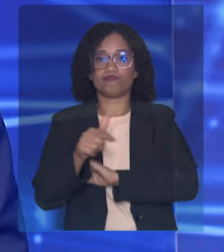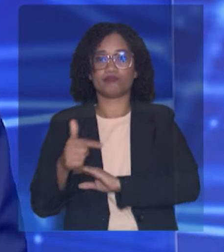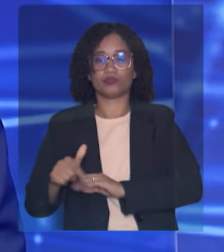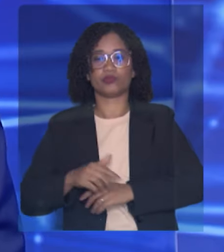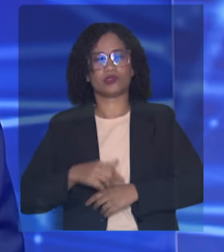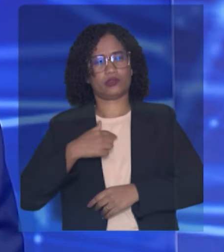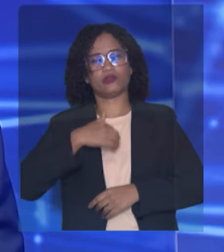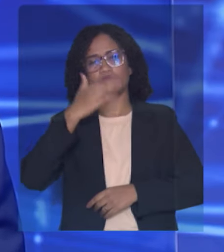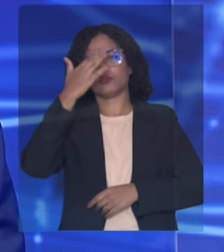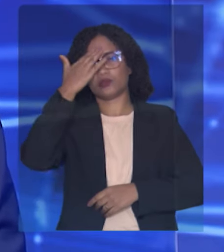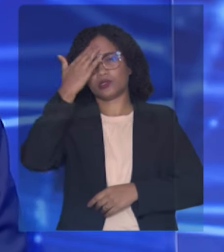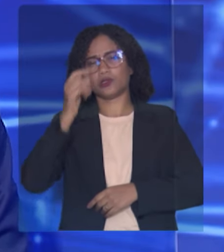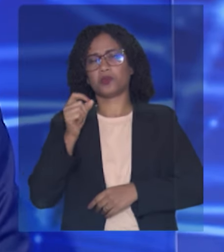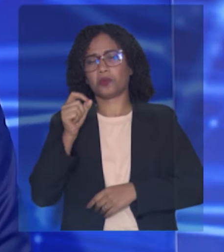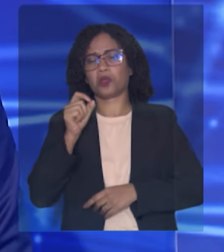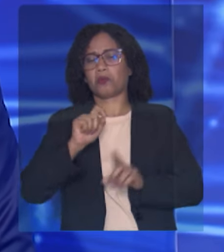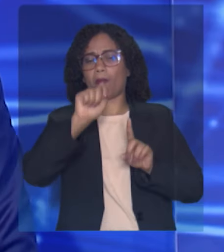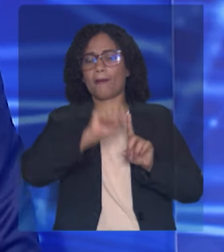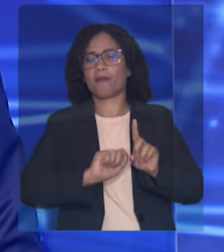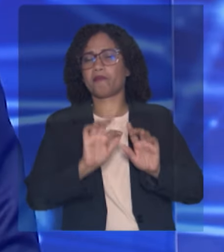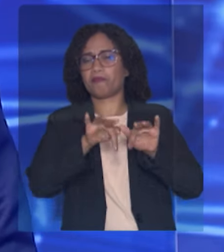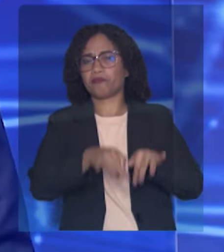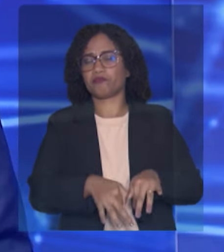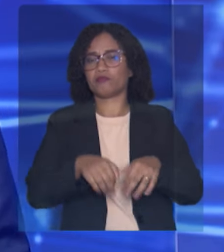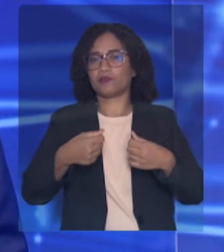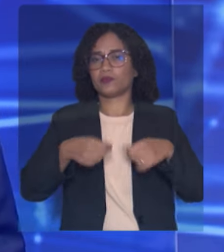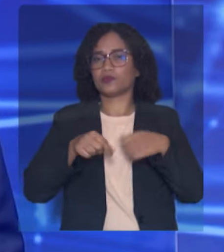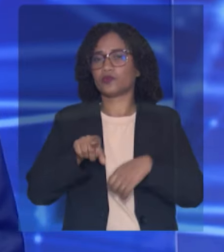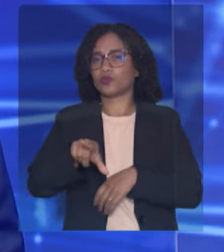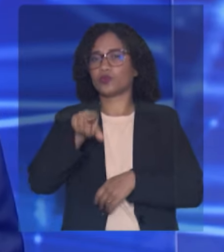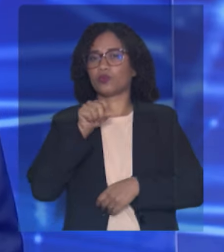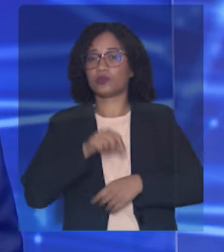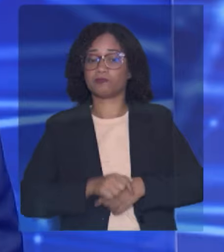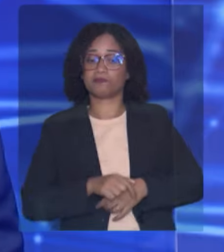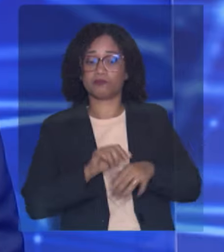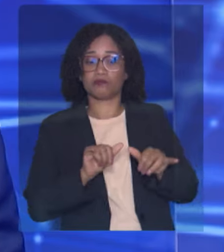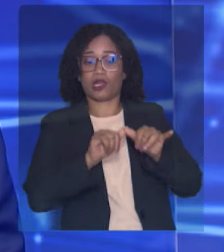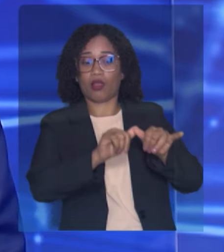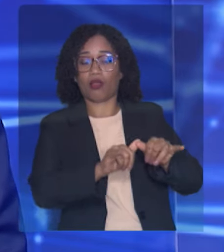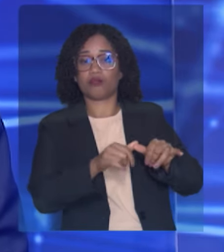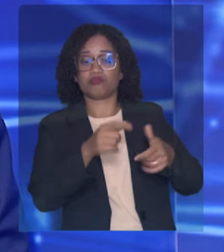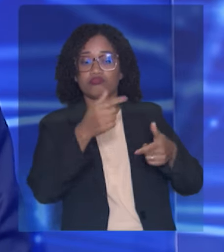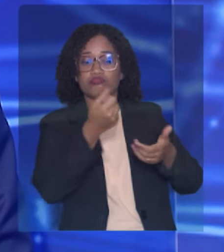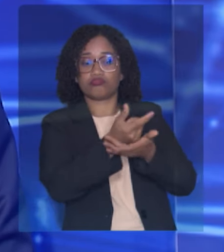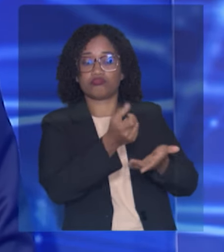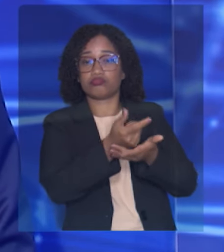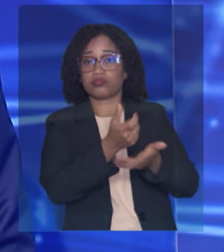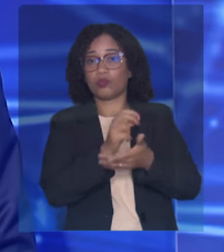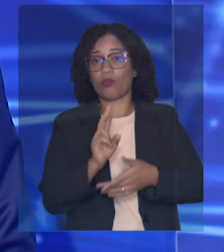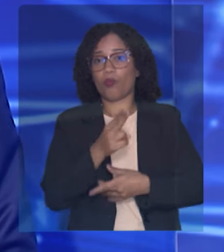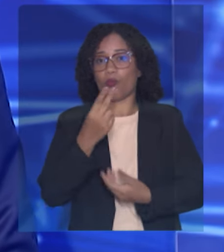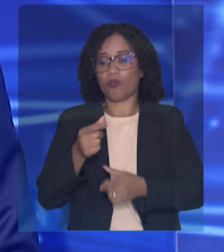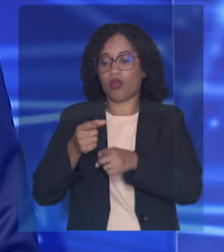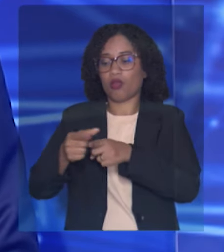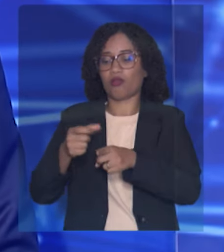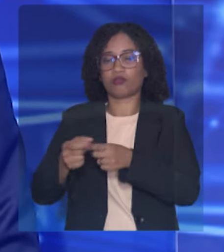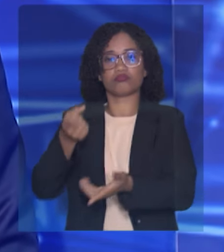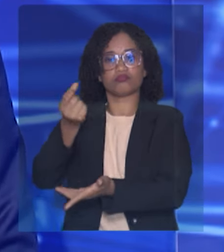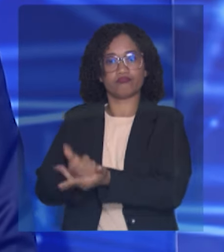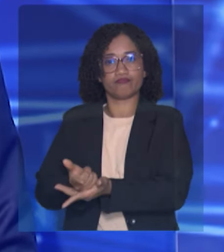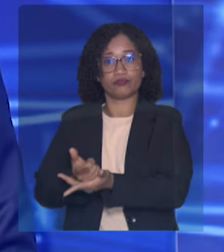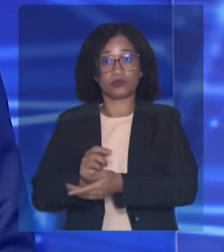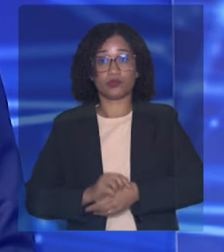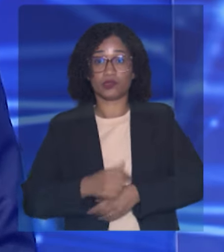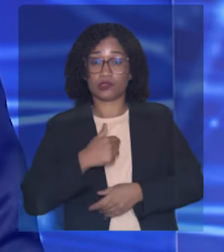e ter que escolher entre fazer o mercado ou pagar o aluguel. Para mim, garantir que essas 5 mil pessoas têm a moradia digna